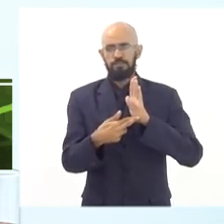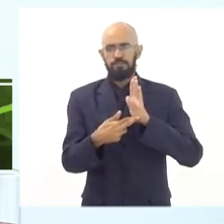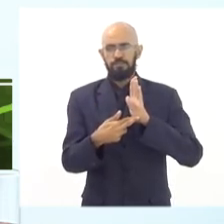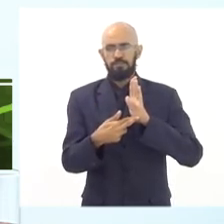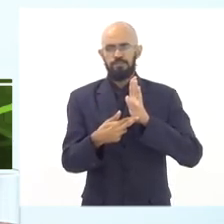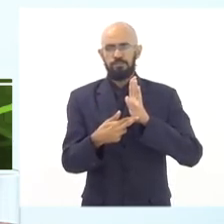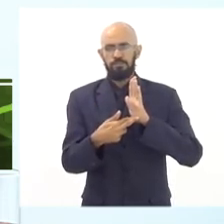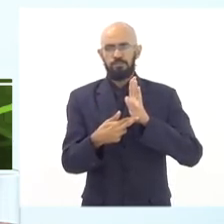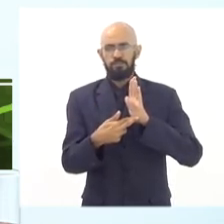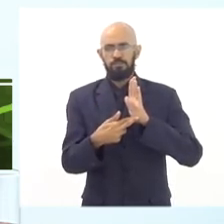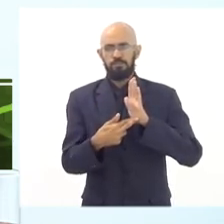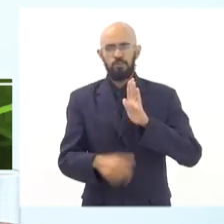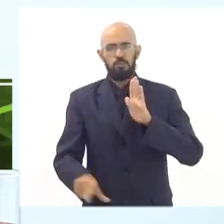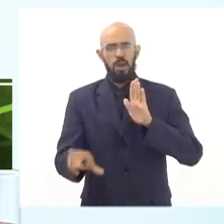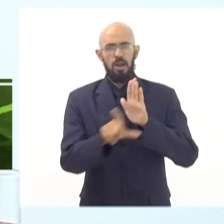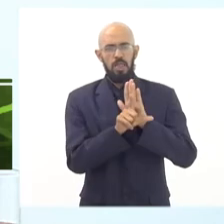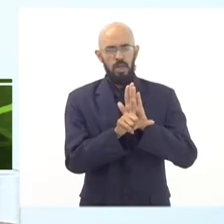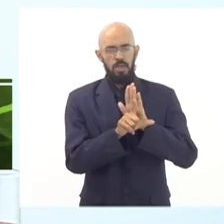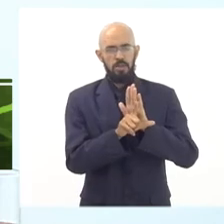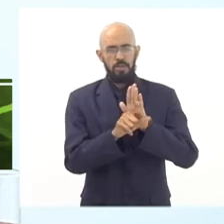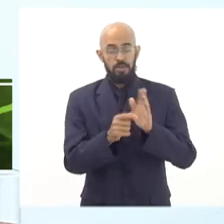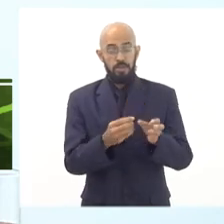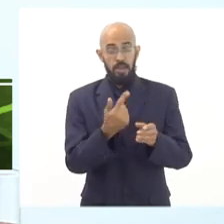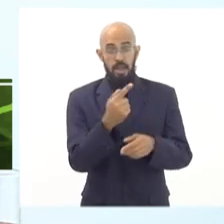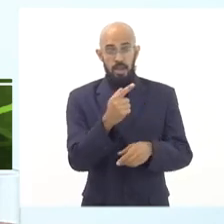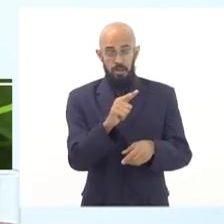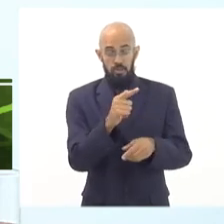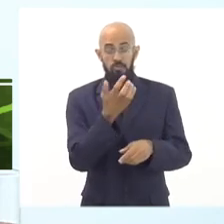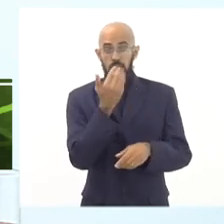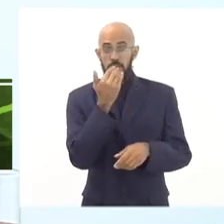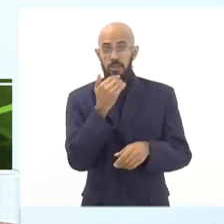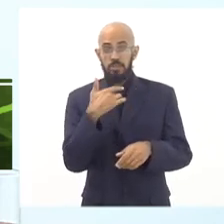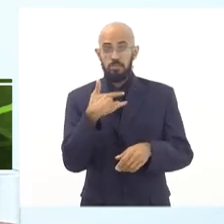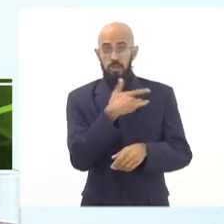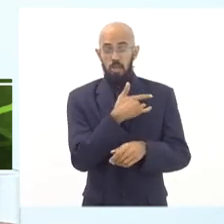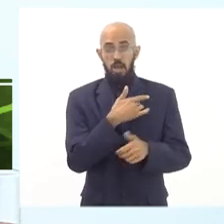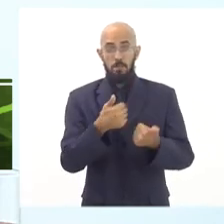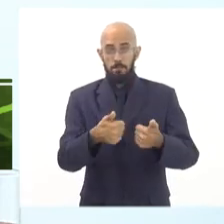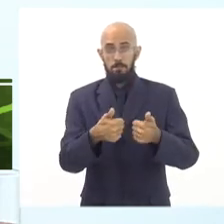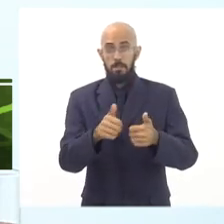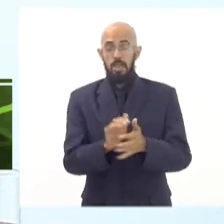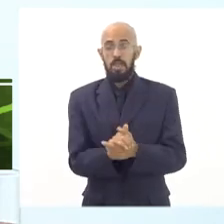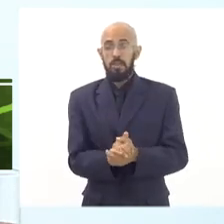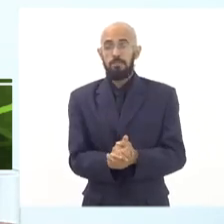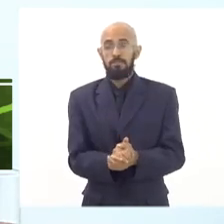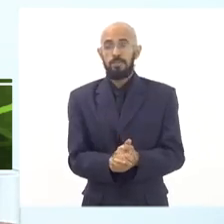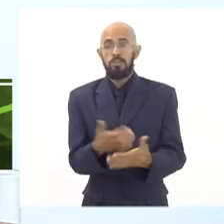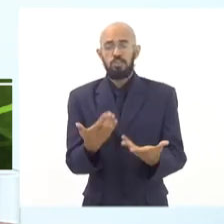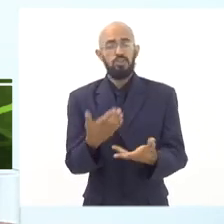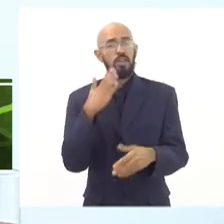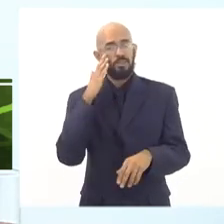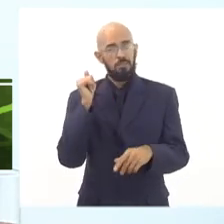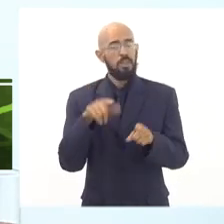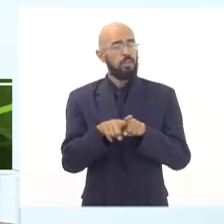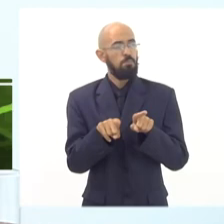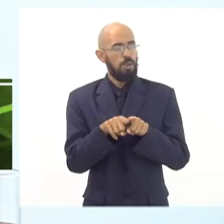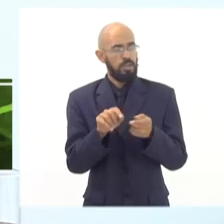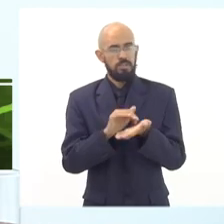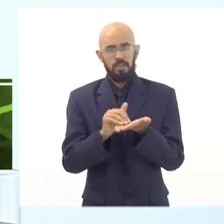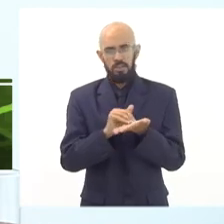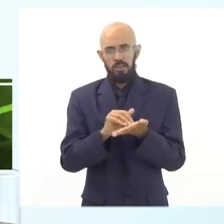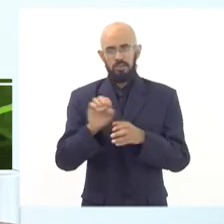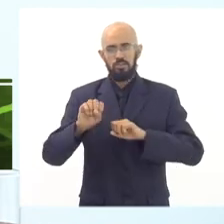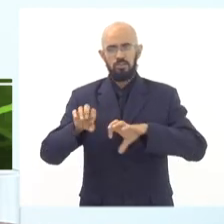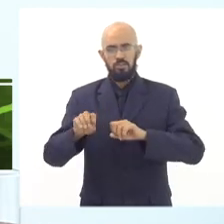regulamentação que garanta uma alimentação ainda mais saudável também como parte dos nossos debates e a gente também quer ouvir a Secretaria de Educação sobre isso. Então,